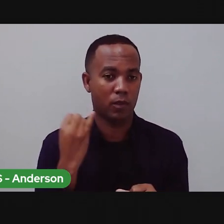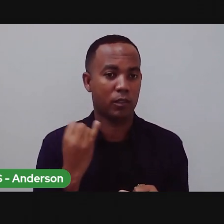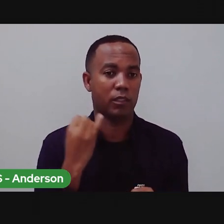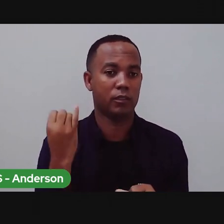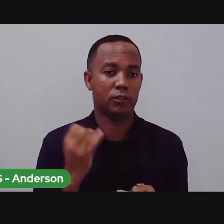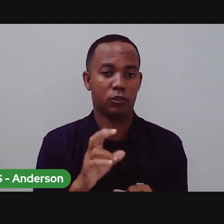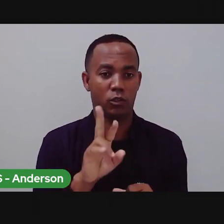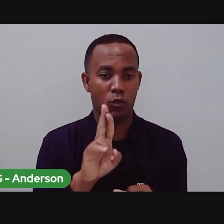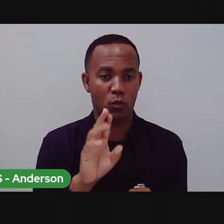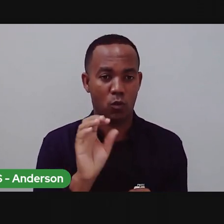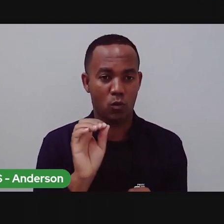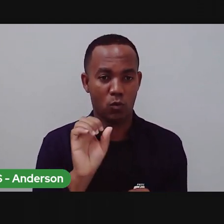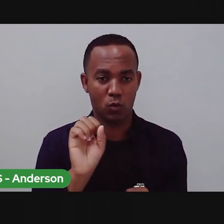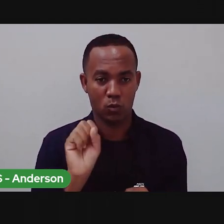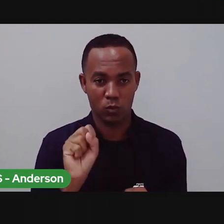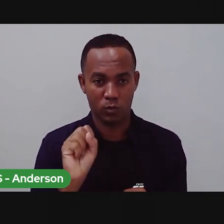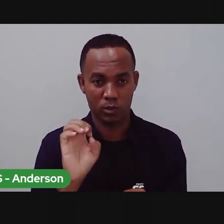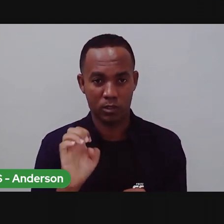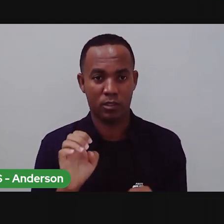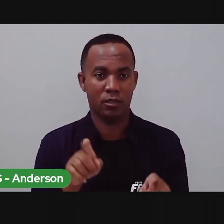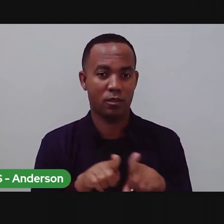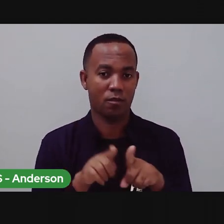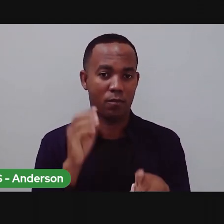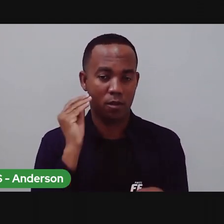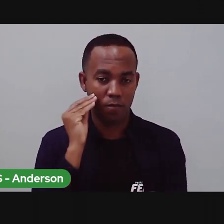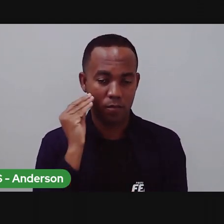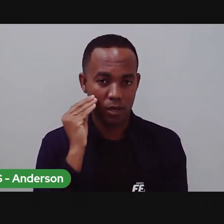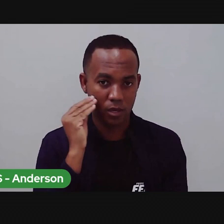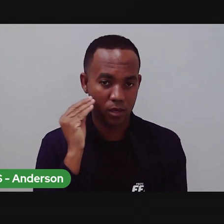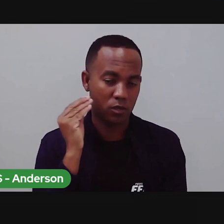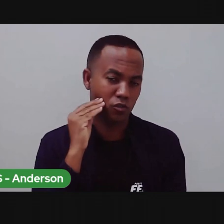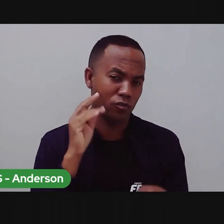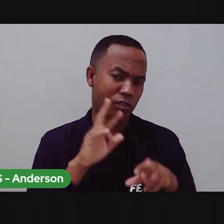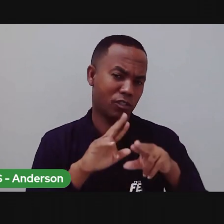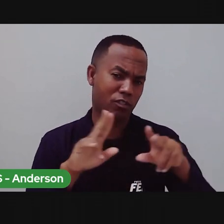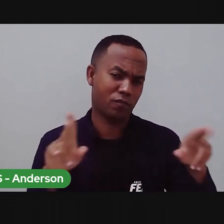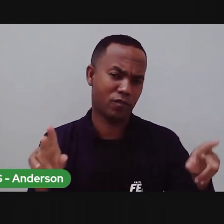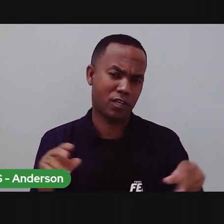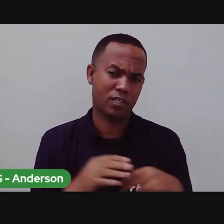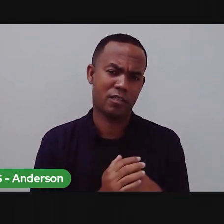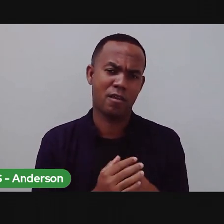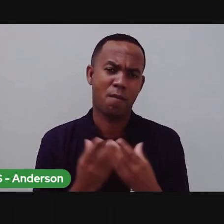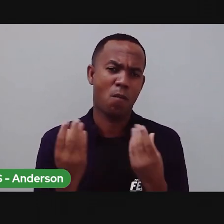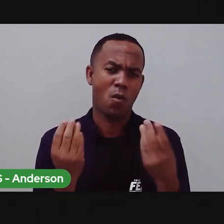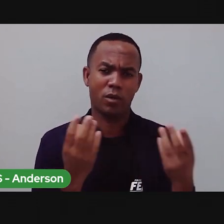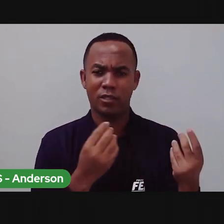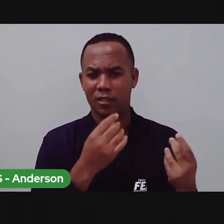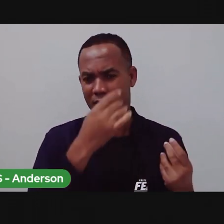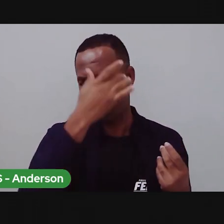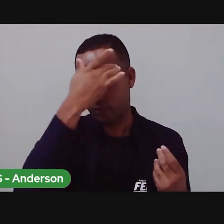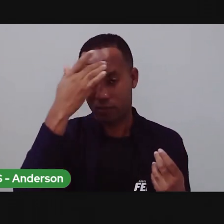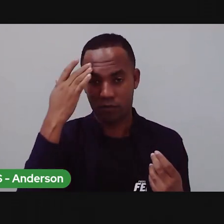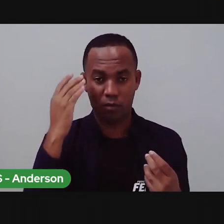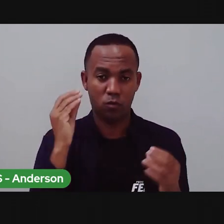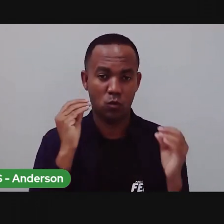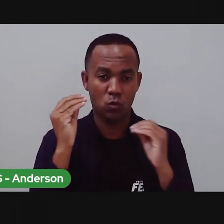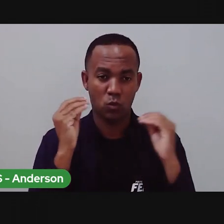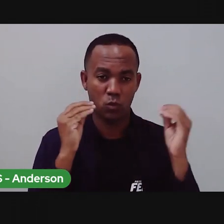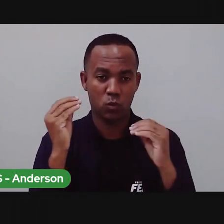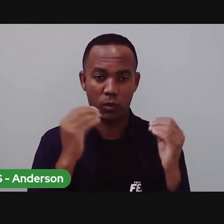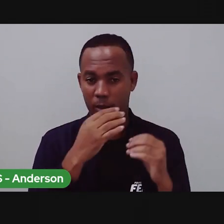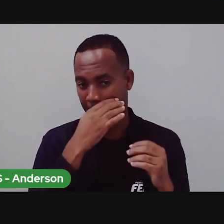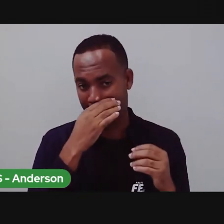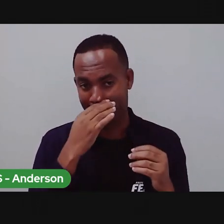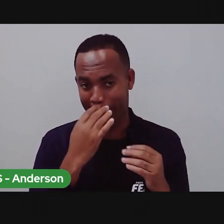Silva. Um beijo. Fábio Oliveira. É de Nóia Silva. Né? E Rose Silva.